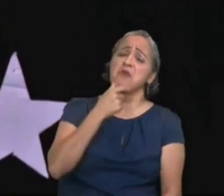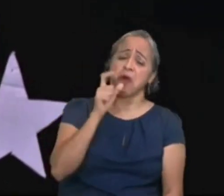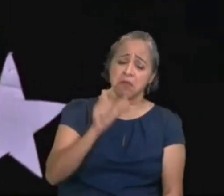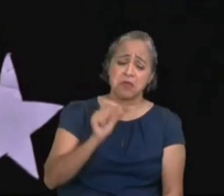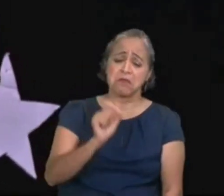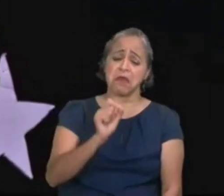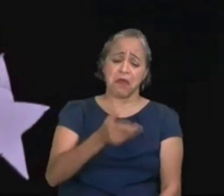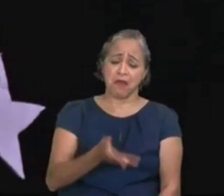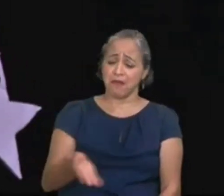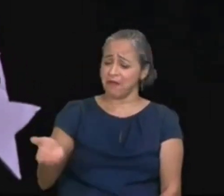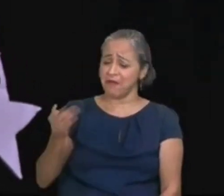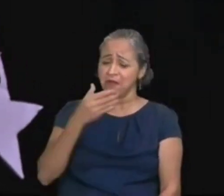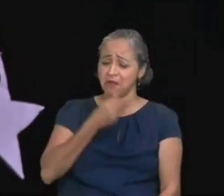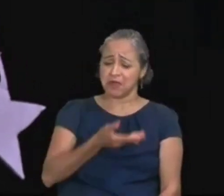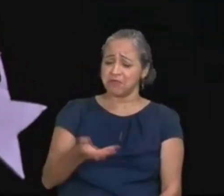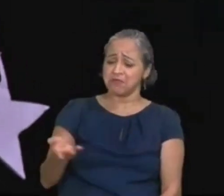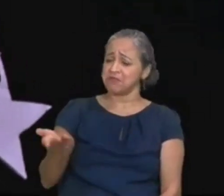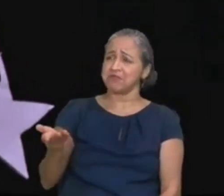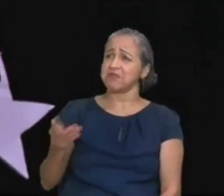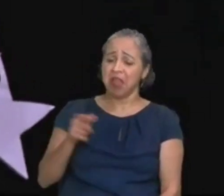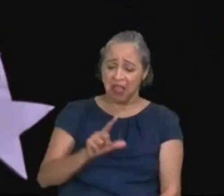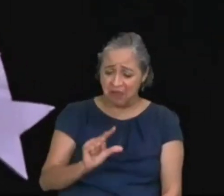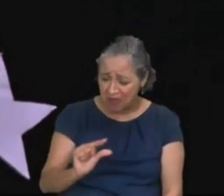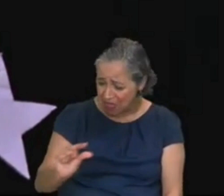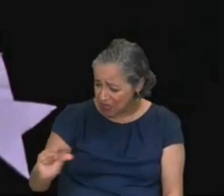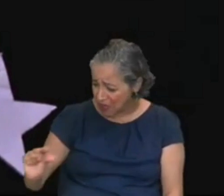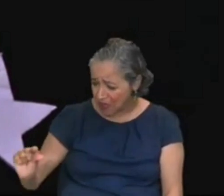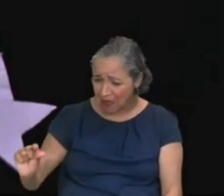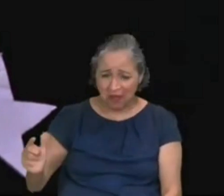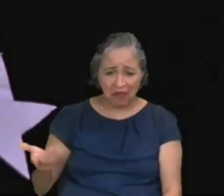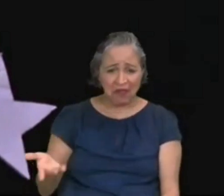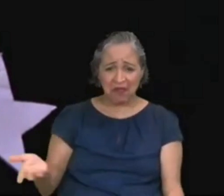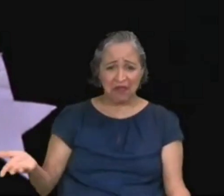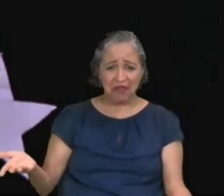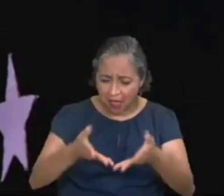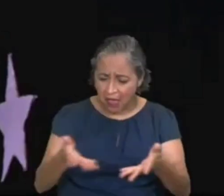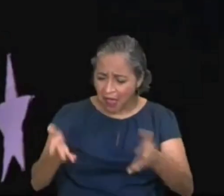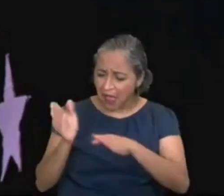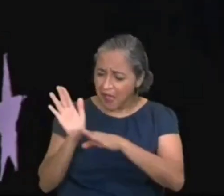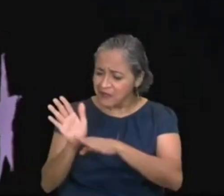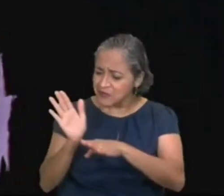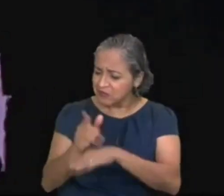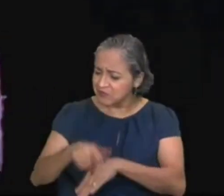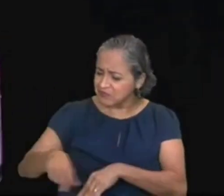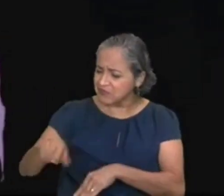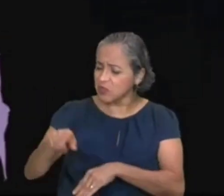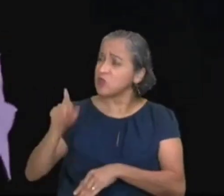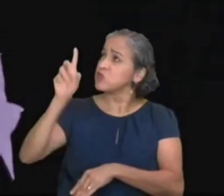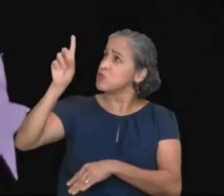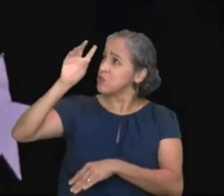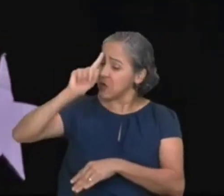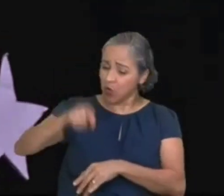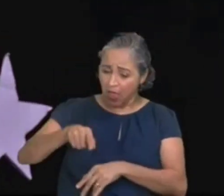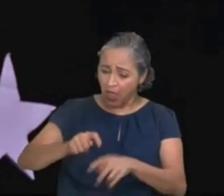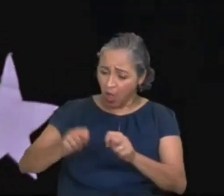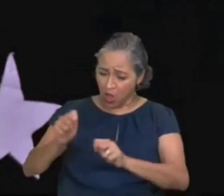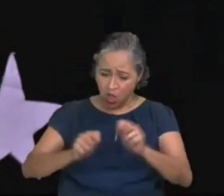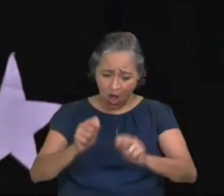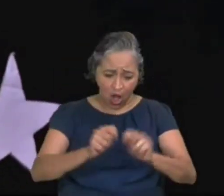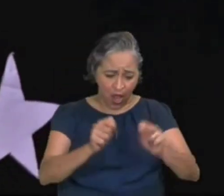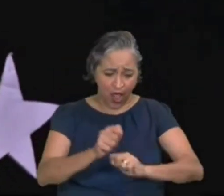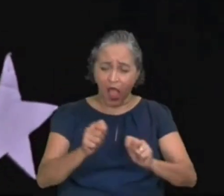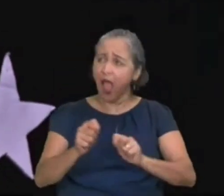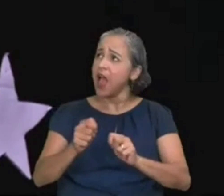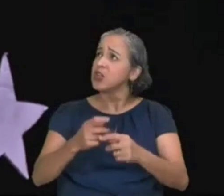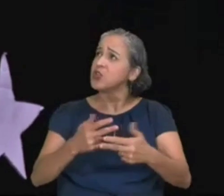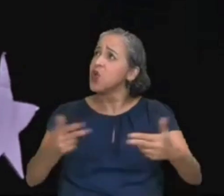fizeste um pouco menor do que os seres celestiais, e o coroaste de dominar sobre as obras das tuas mãos, sobre os seus